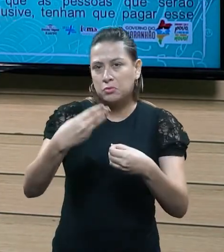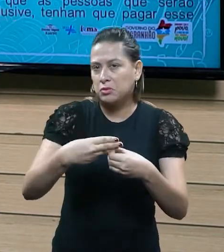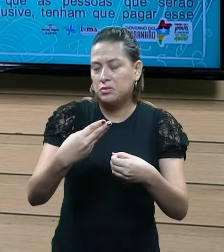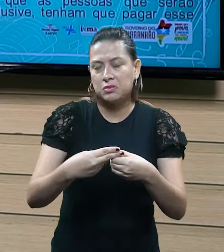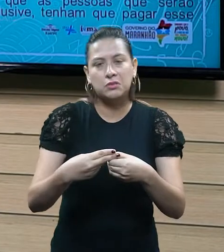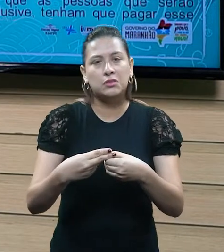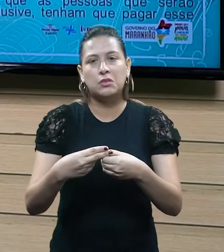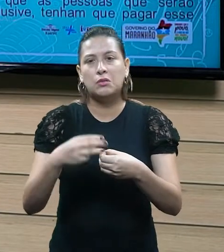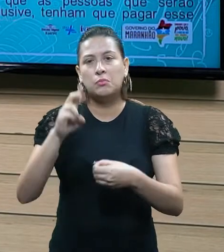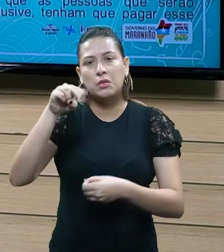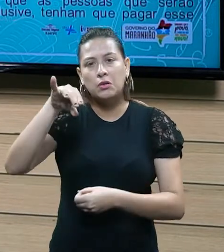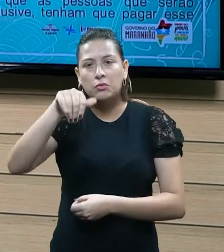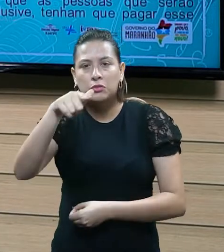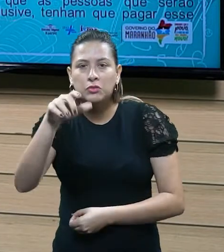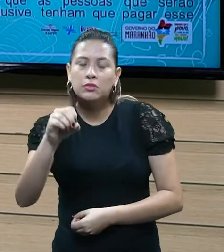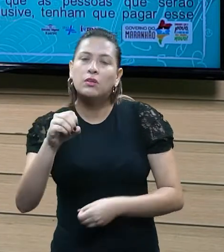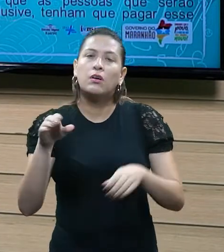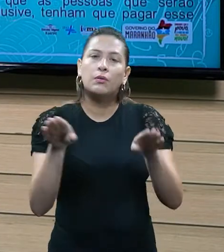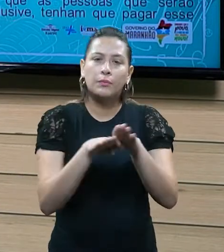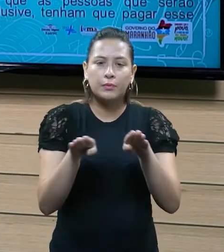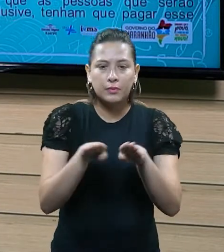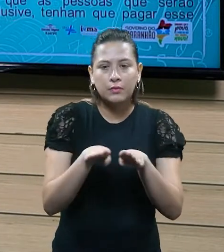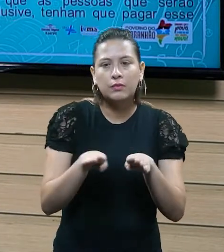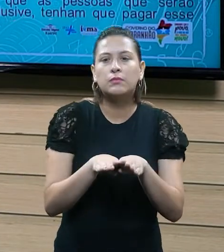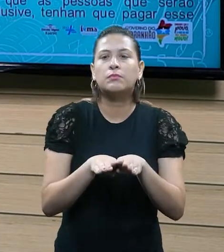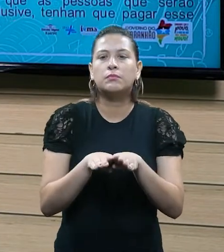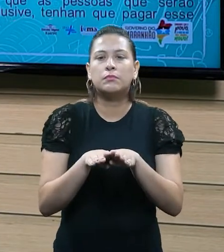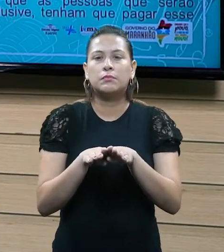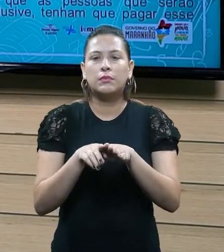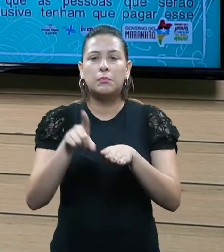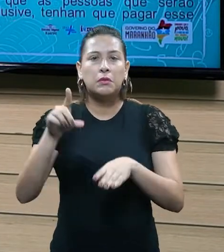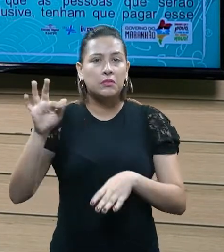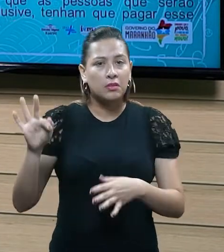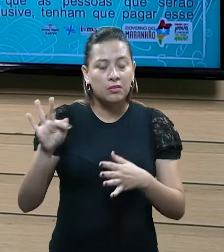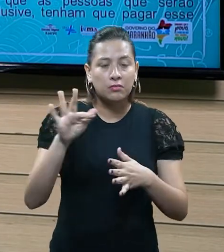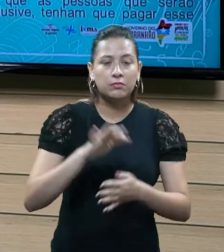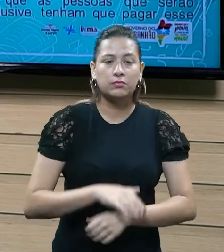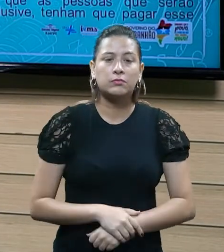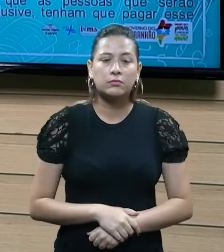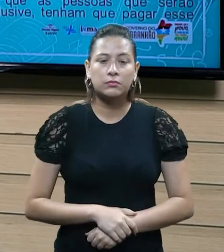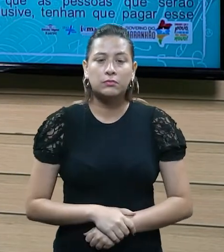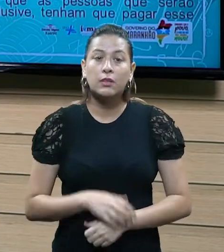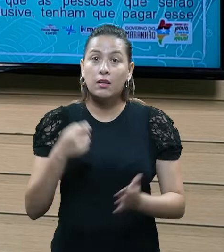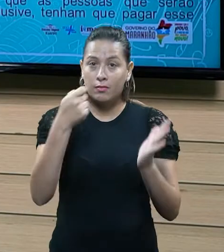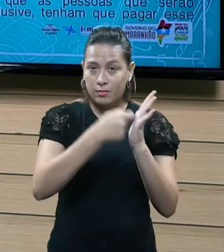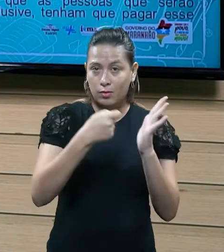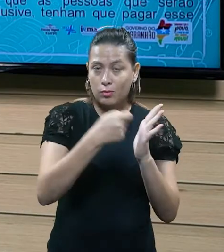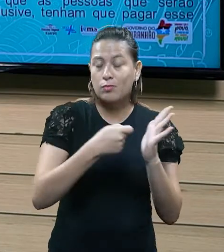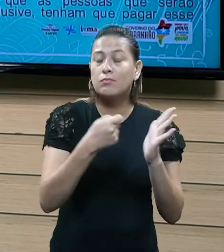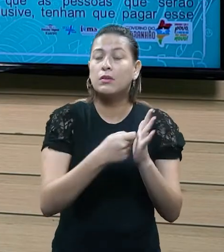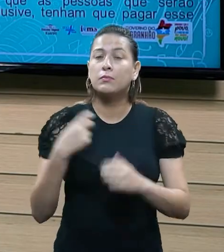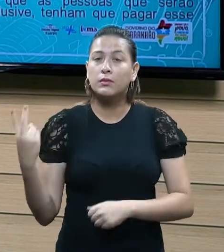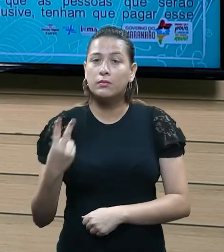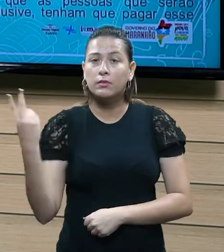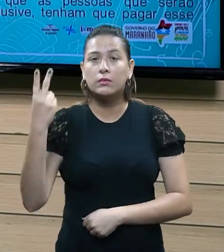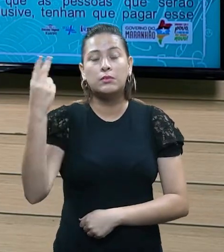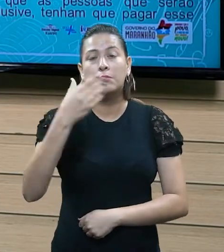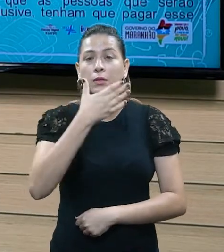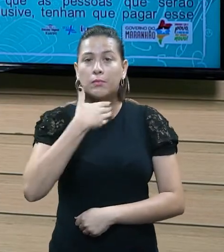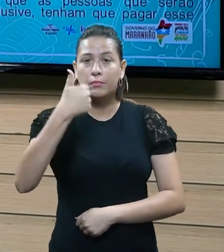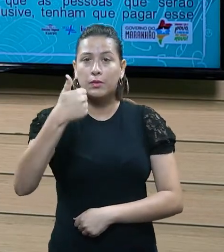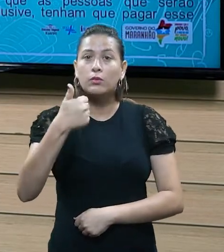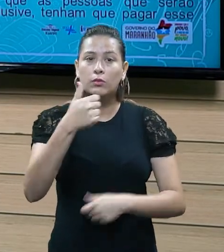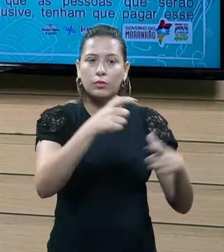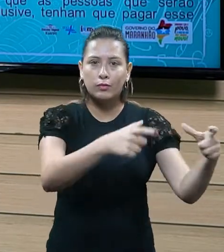pela União, né, de fato, eles vão cobrar por aquela valorização, por aquela melhoria implementada